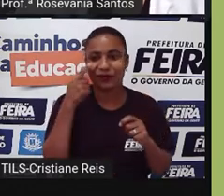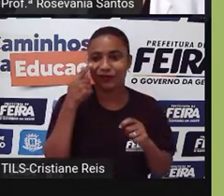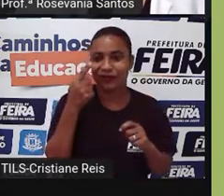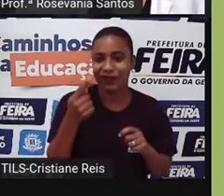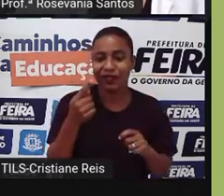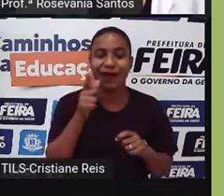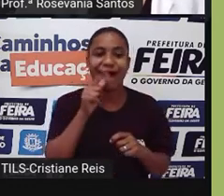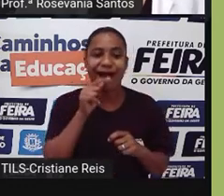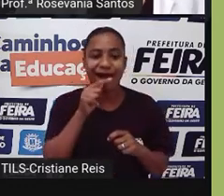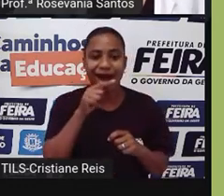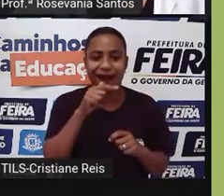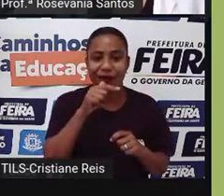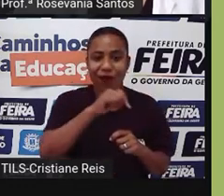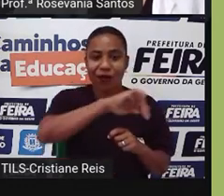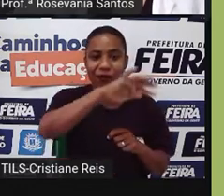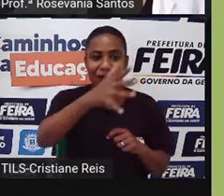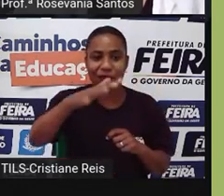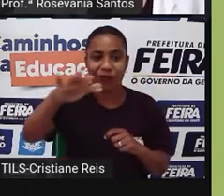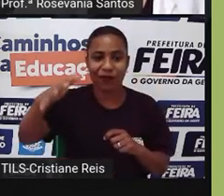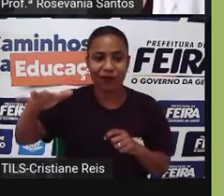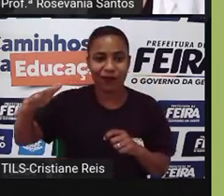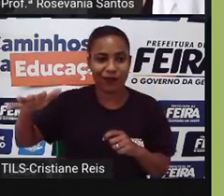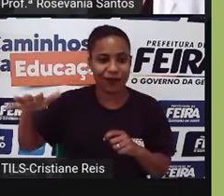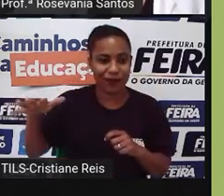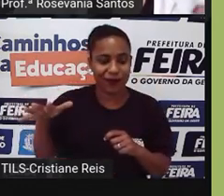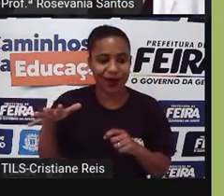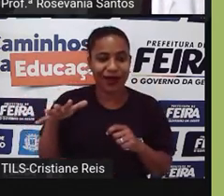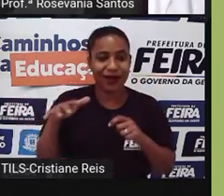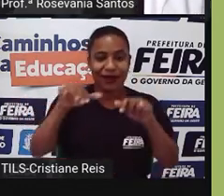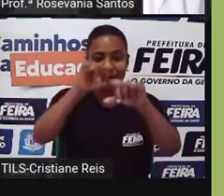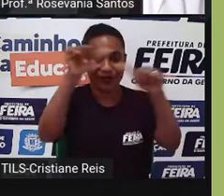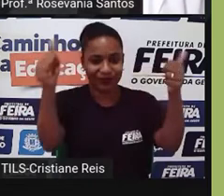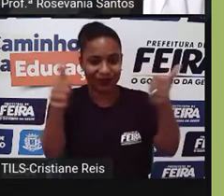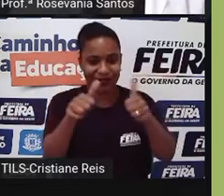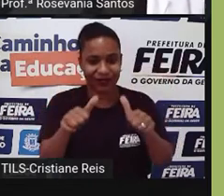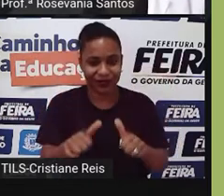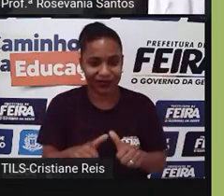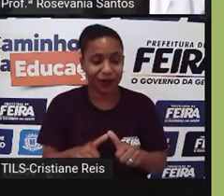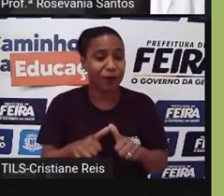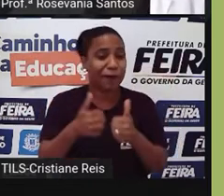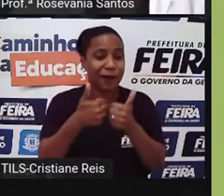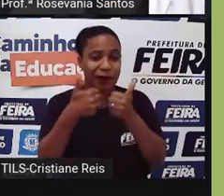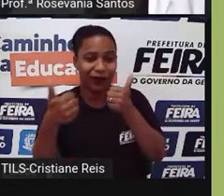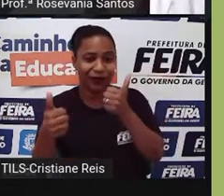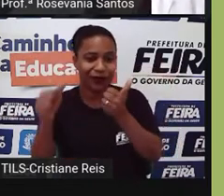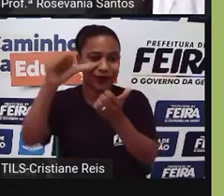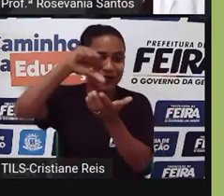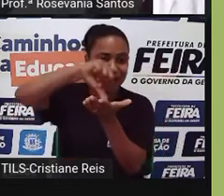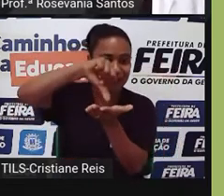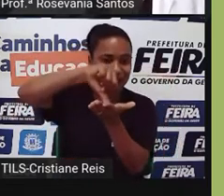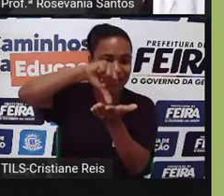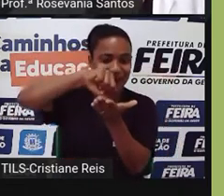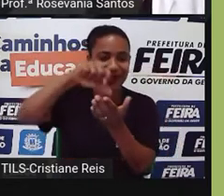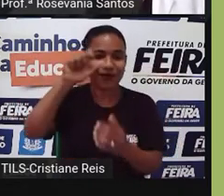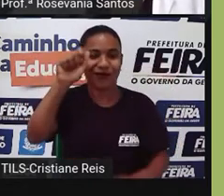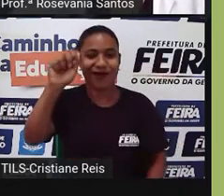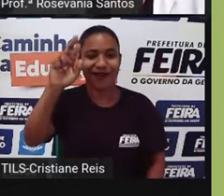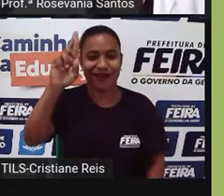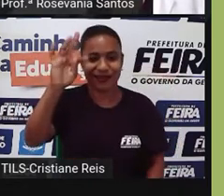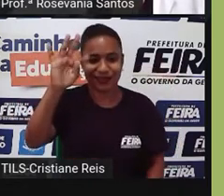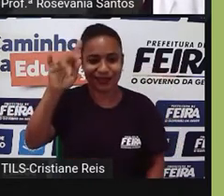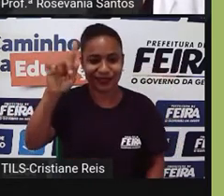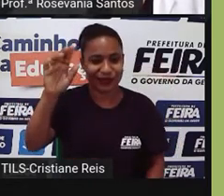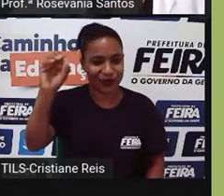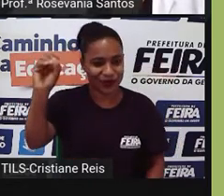mares, né, e pelo fato deles estarem dentro do círculo polar ártico, significa que boa parte desse mar